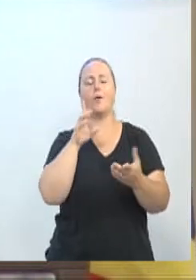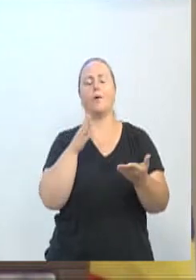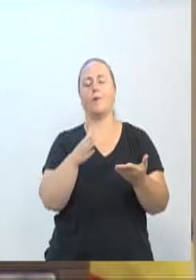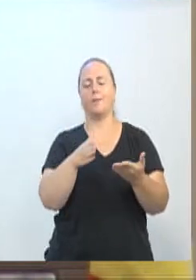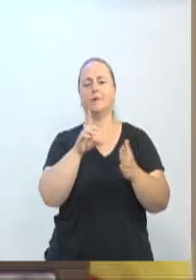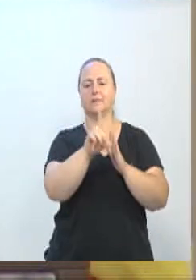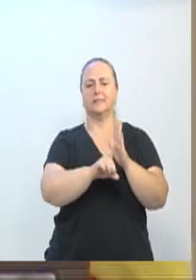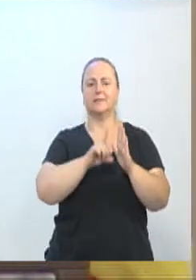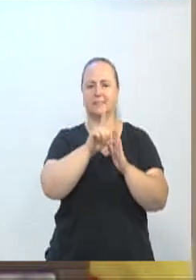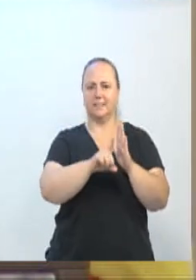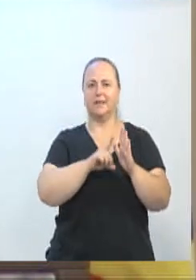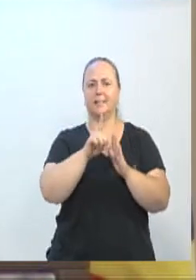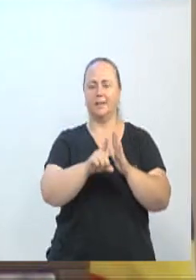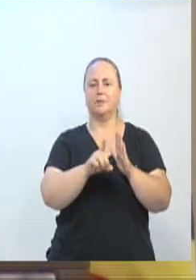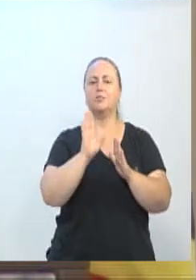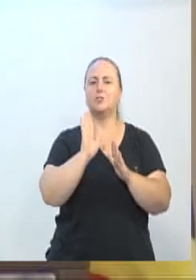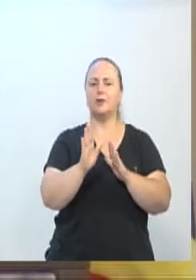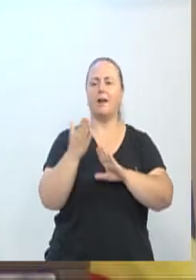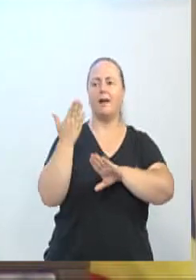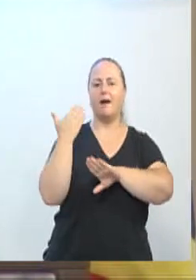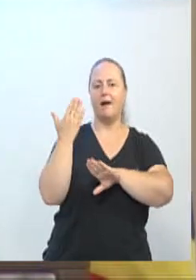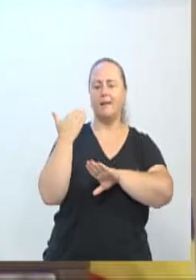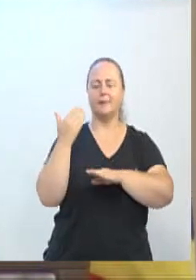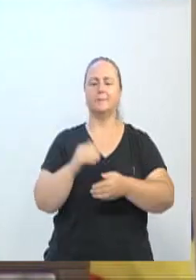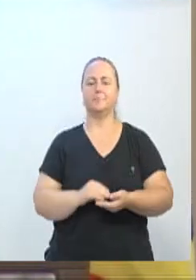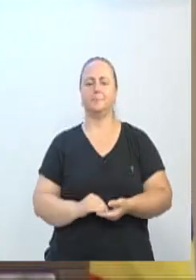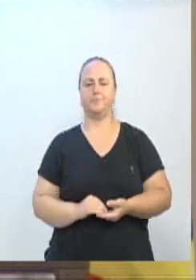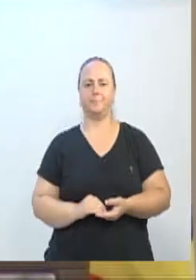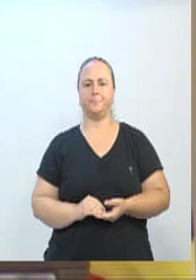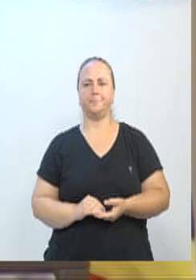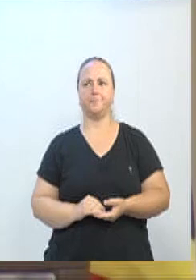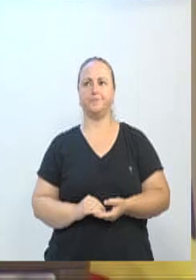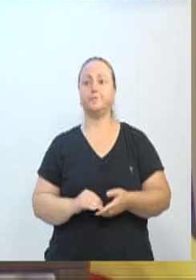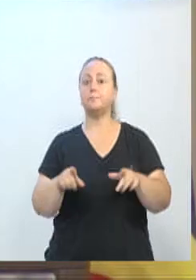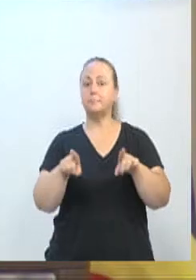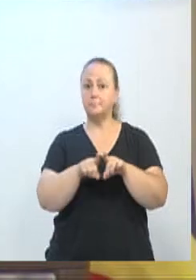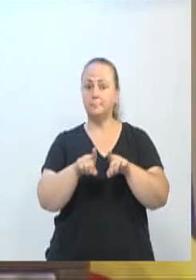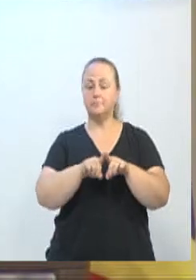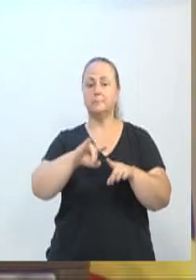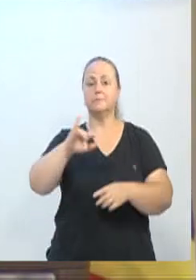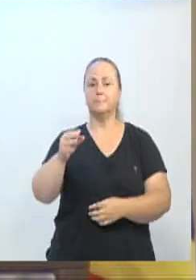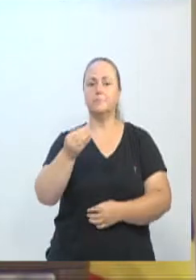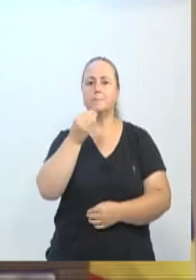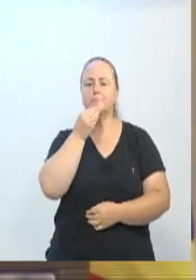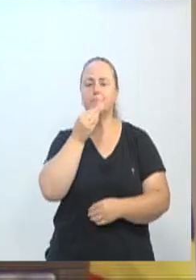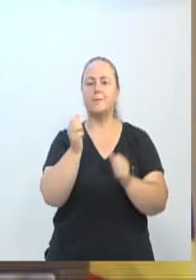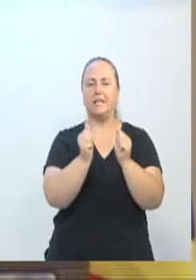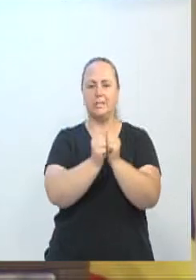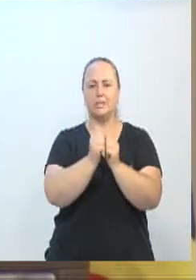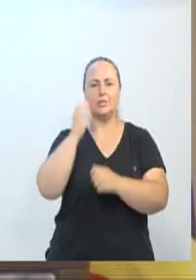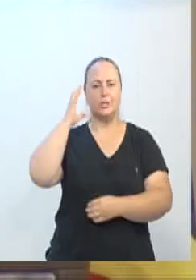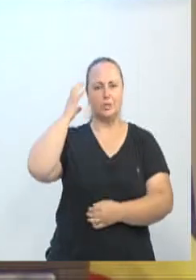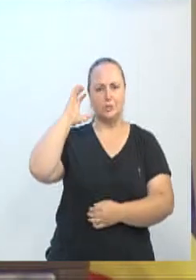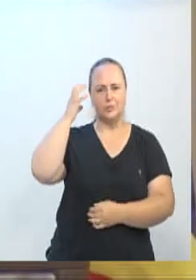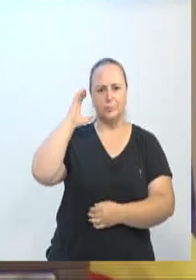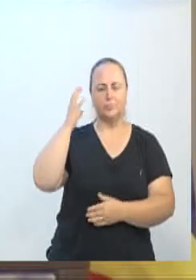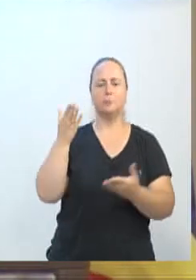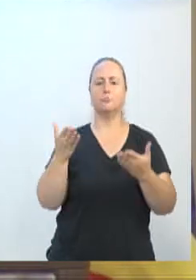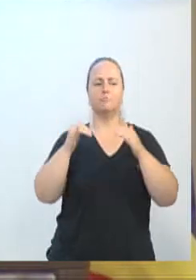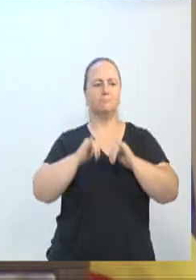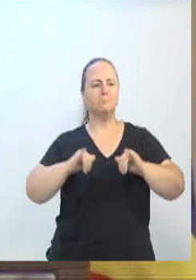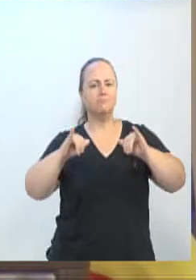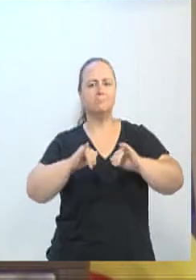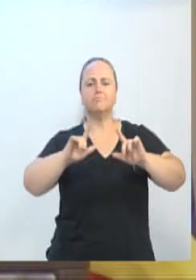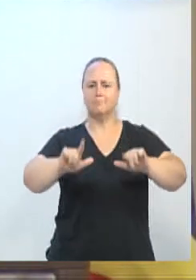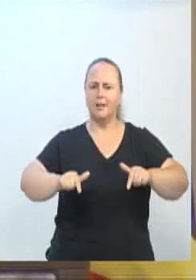essa legislação, na legislatura passada, quando a gente trouxe. Falando nisso, tive a oportunidade hoje de estar na rádio também, fazendo ações, divulgando do nosso